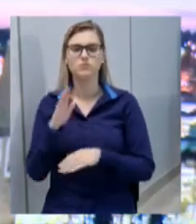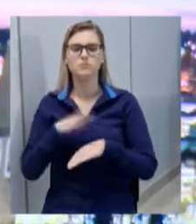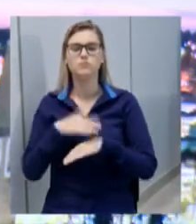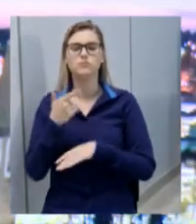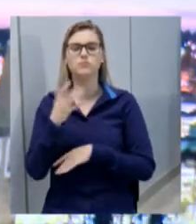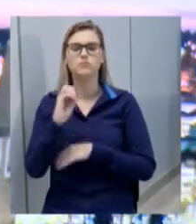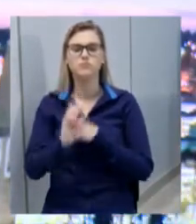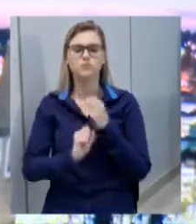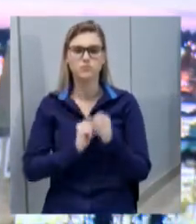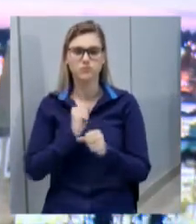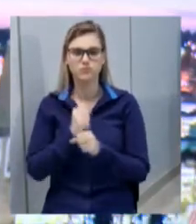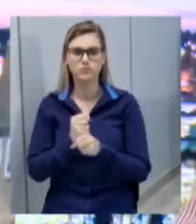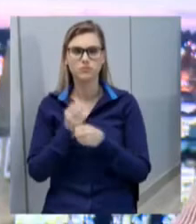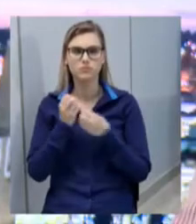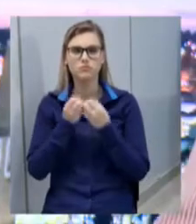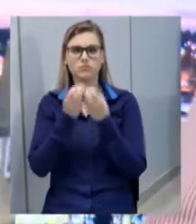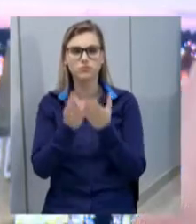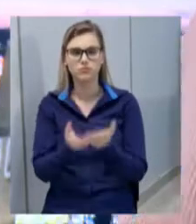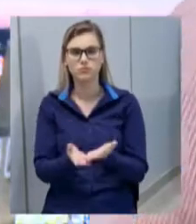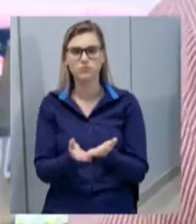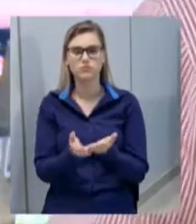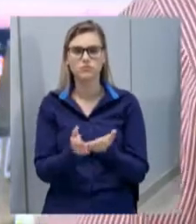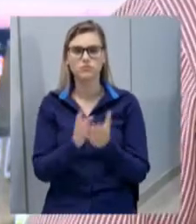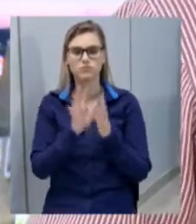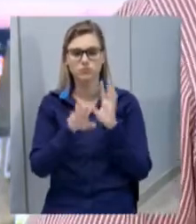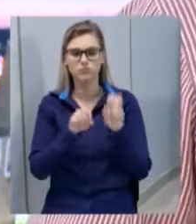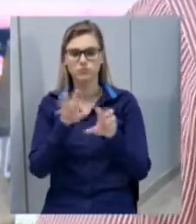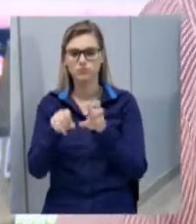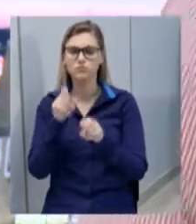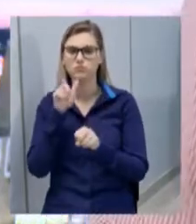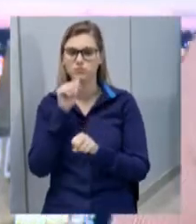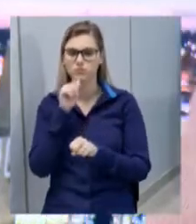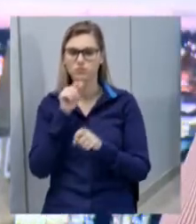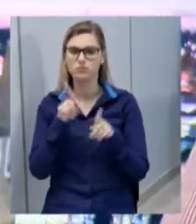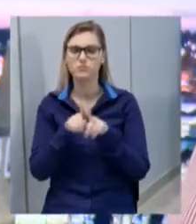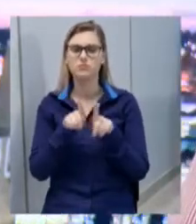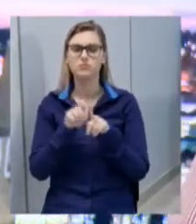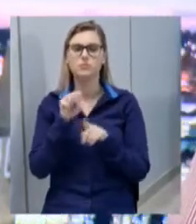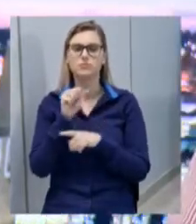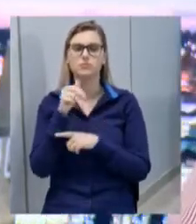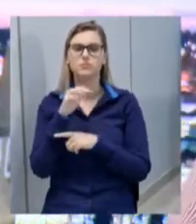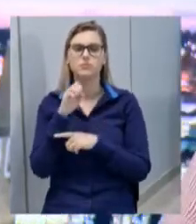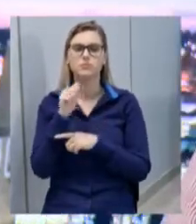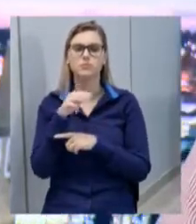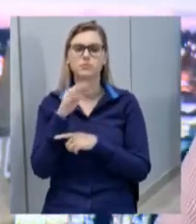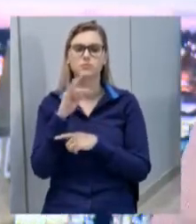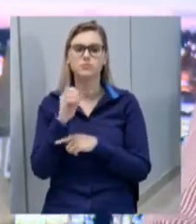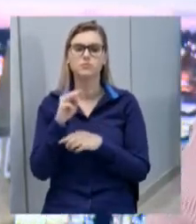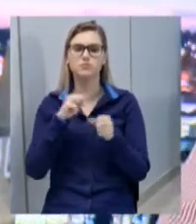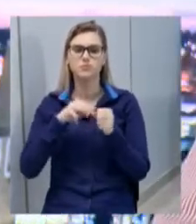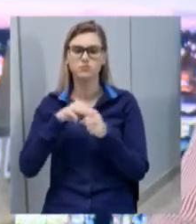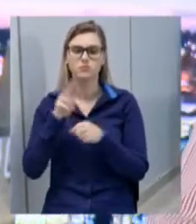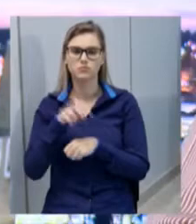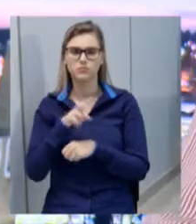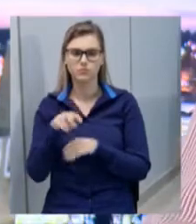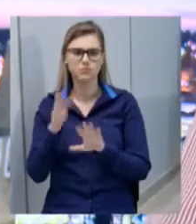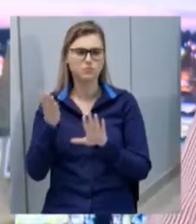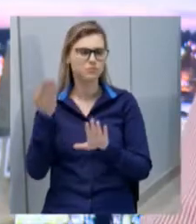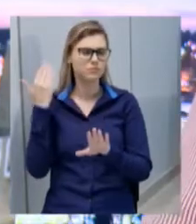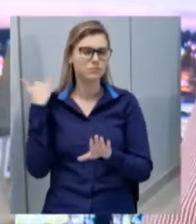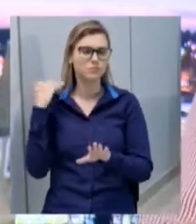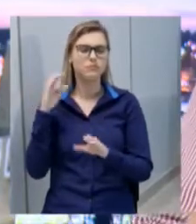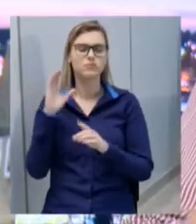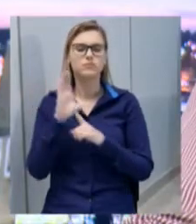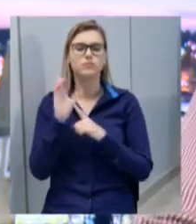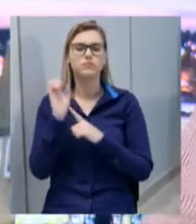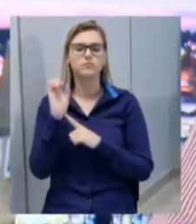anos a concessão da exploração de água e saneamento aqui no município de Xancherê. naquela ocasião a CASAM tinha assumido o